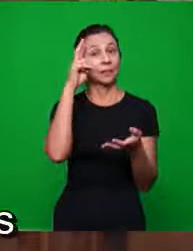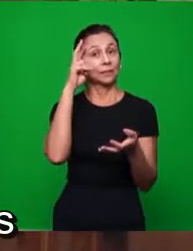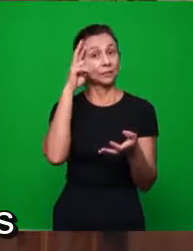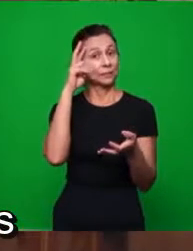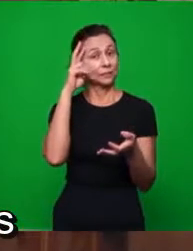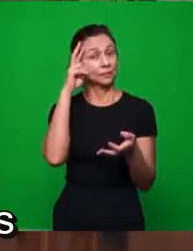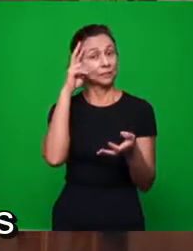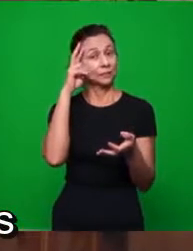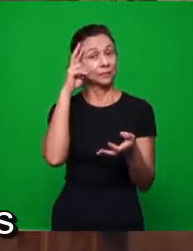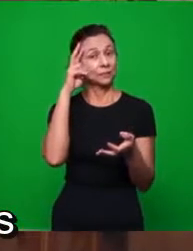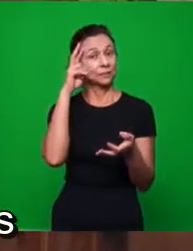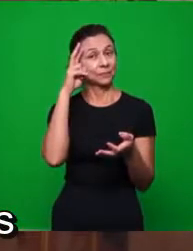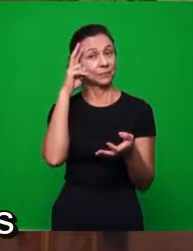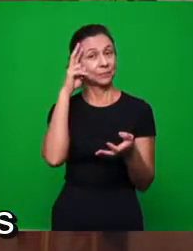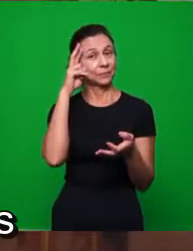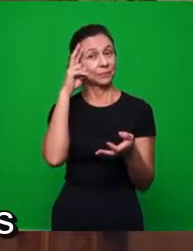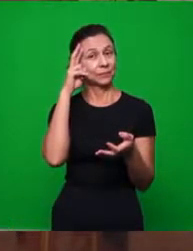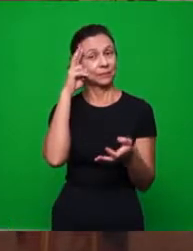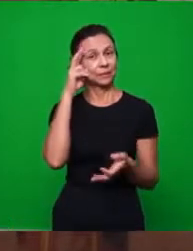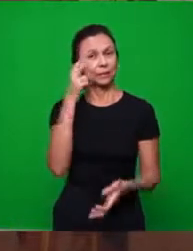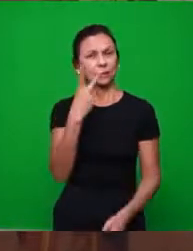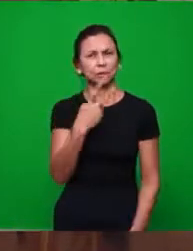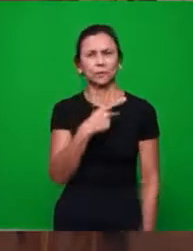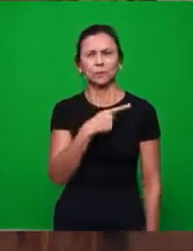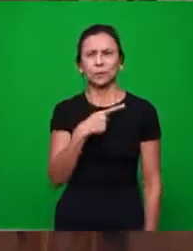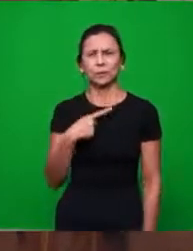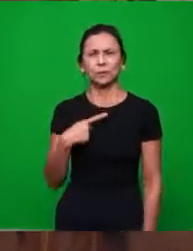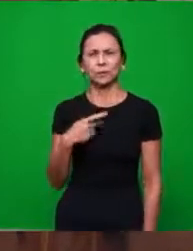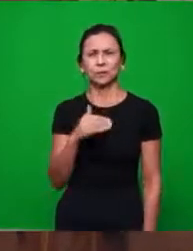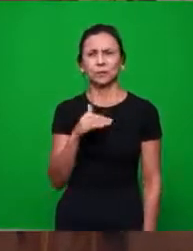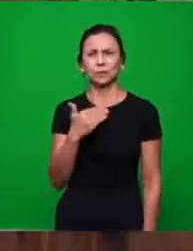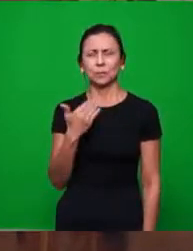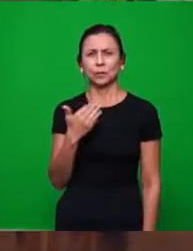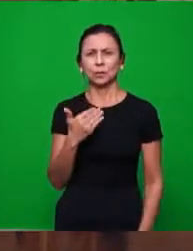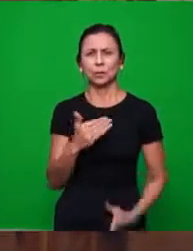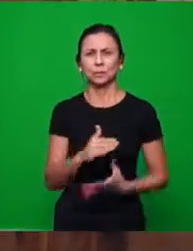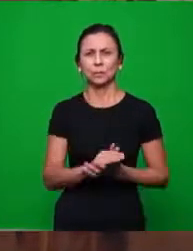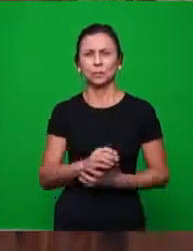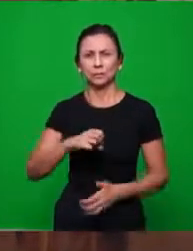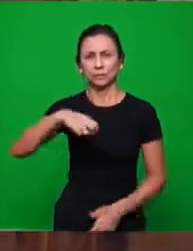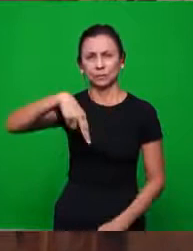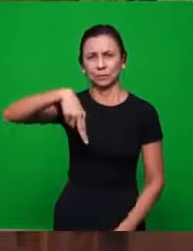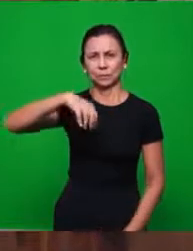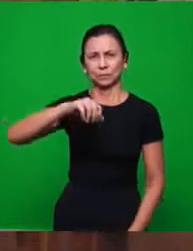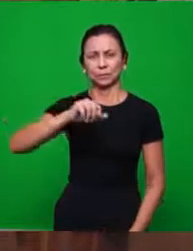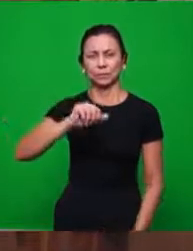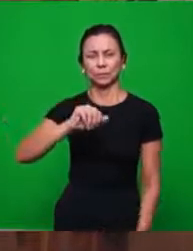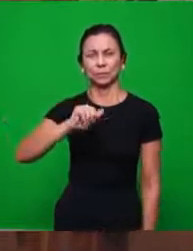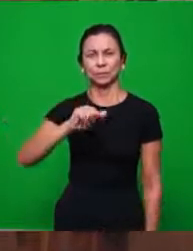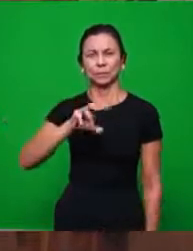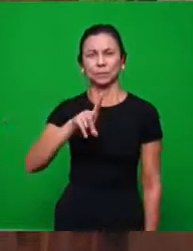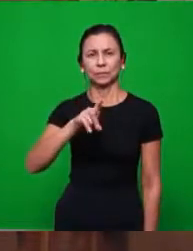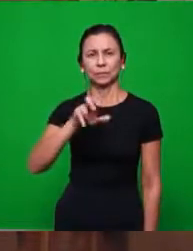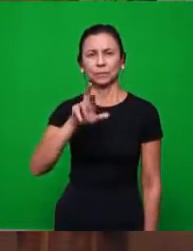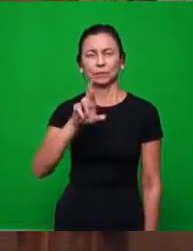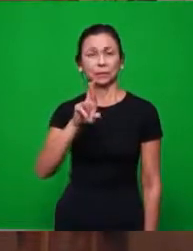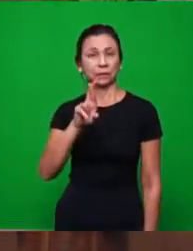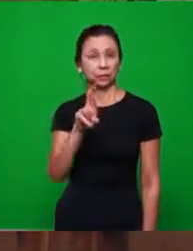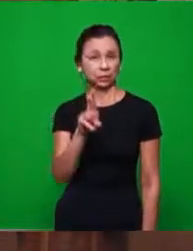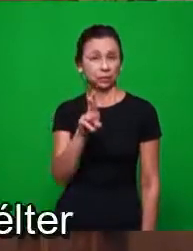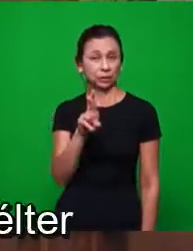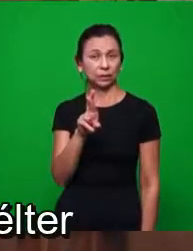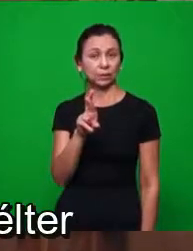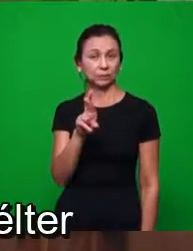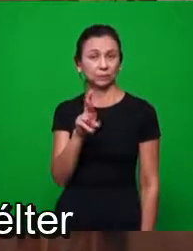ainda que perdemos dois pastores nosso pastor irmão pastor Nadir mandamos uma correspondência está sendo